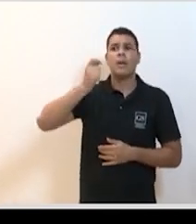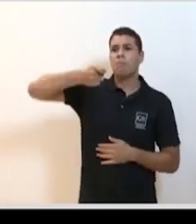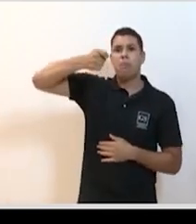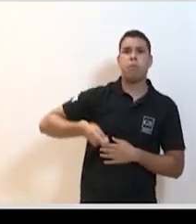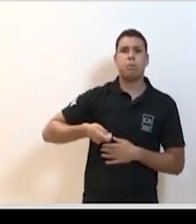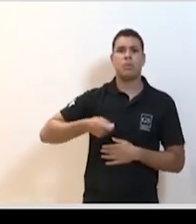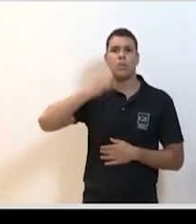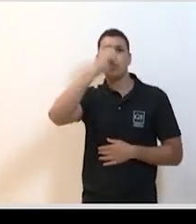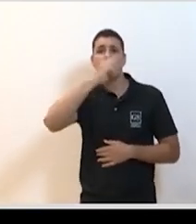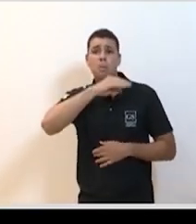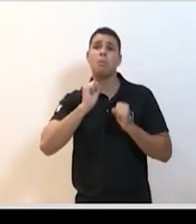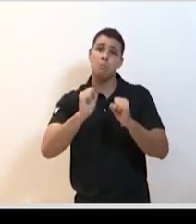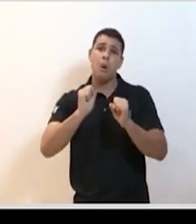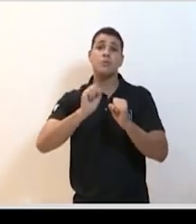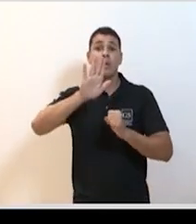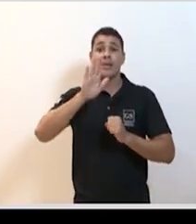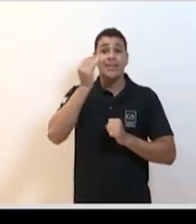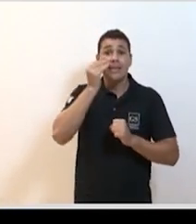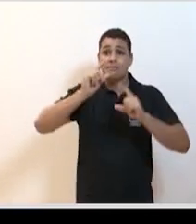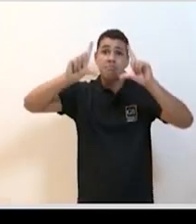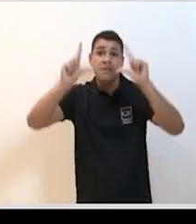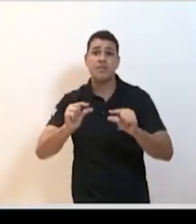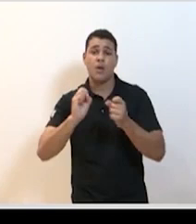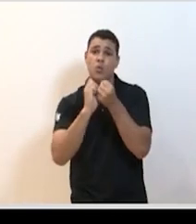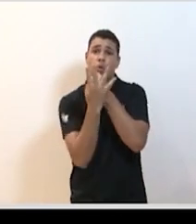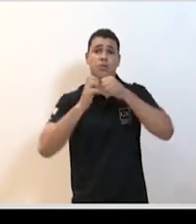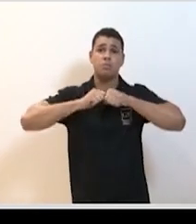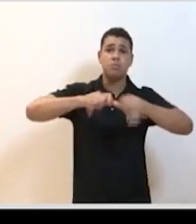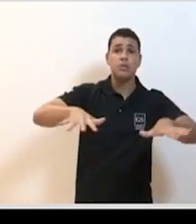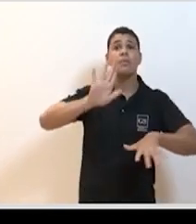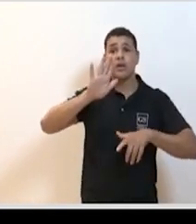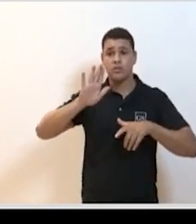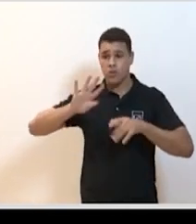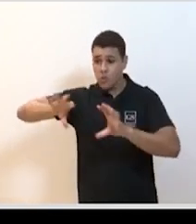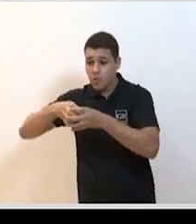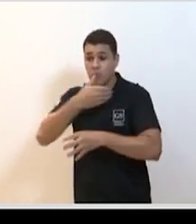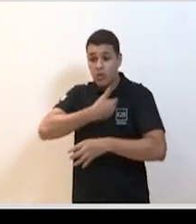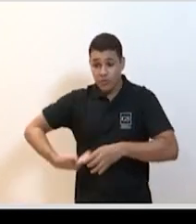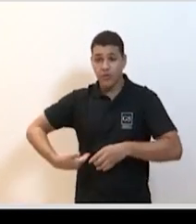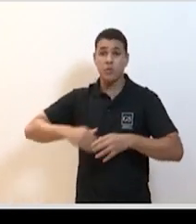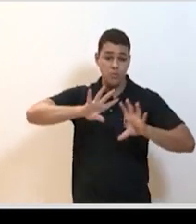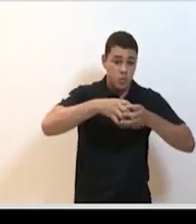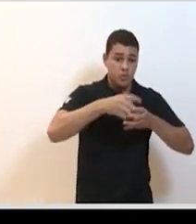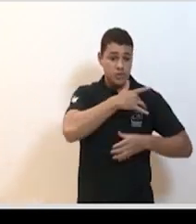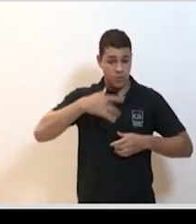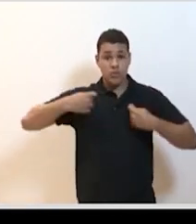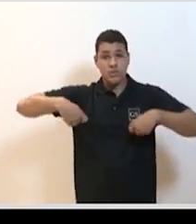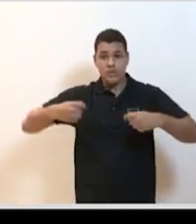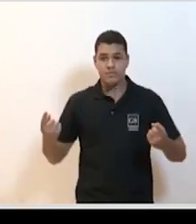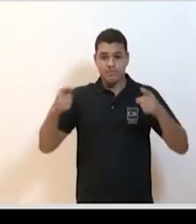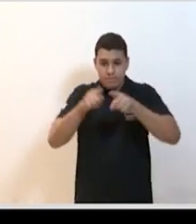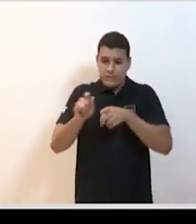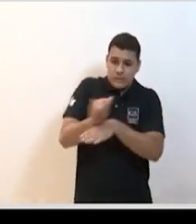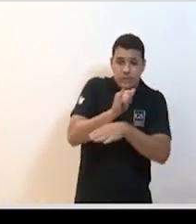por medidas principalmente de reação do próprio Estado e das próprias redes de saúde. Pode passar a próxima,